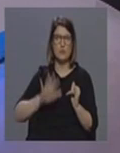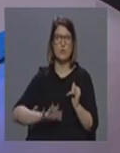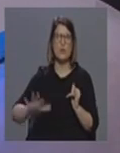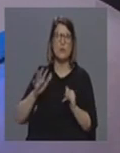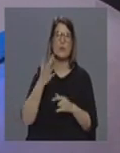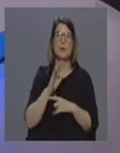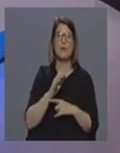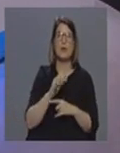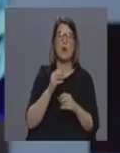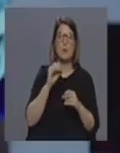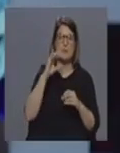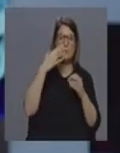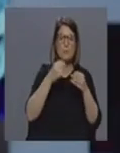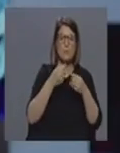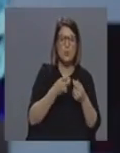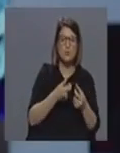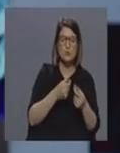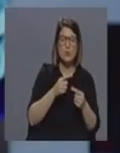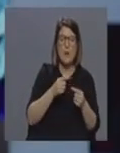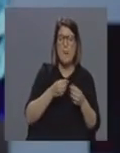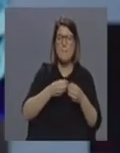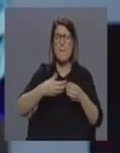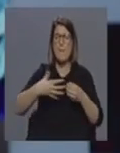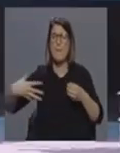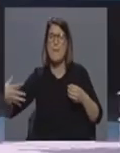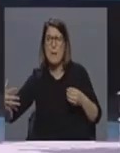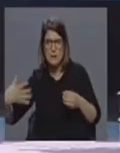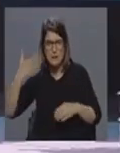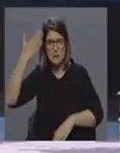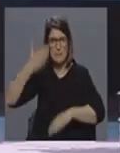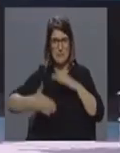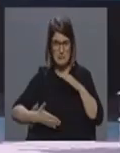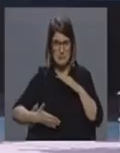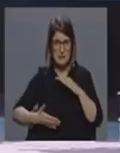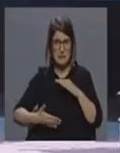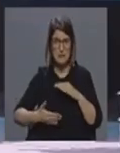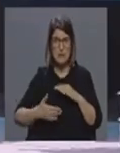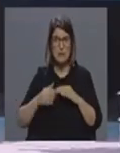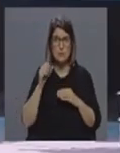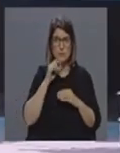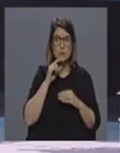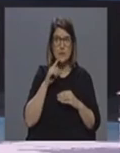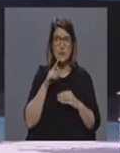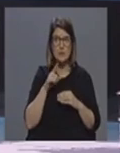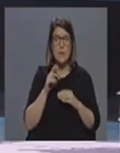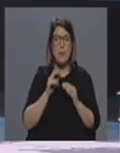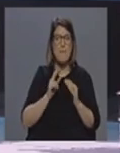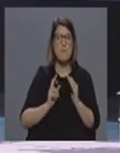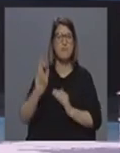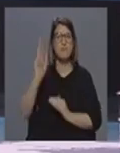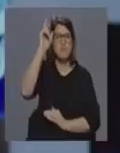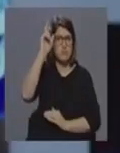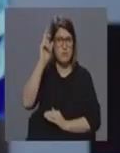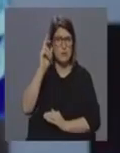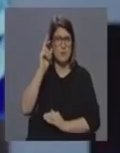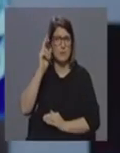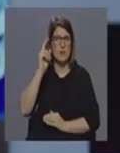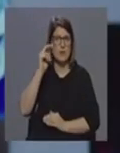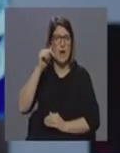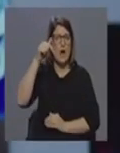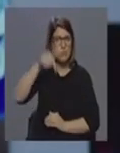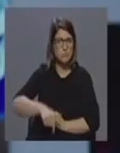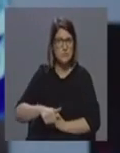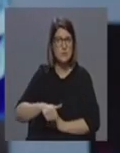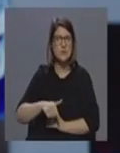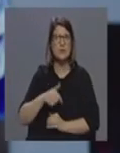poucos casos inicialmente e depois uma subida exponencial de um momento para o outro poderá haver essa subida exponencial logo numa primeira fase